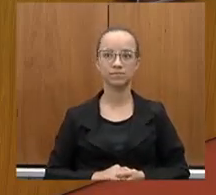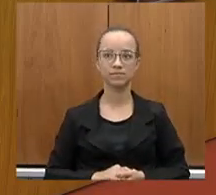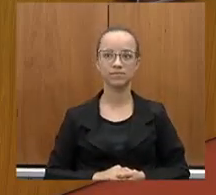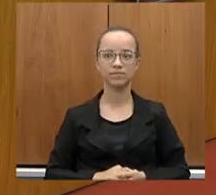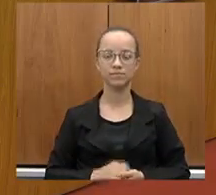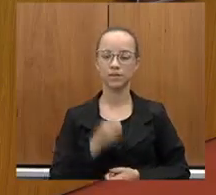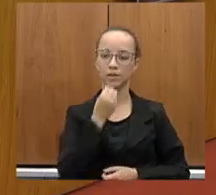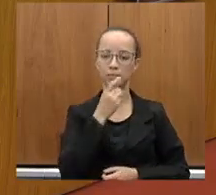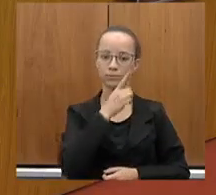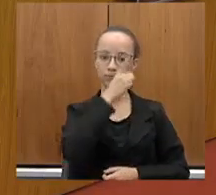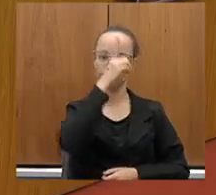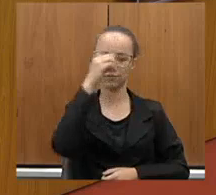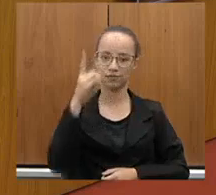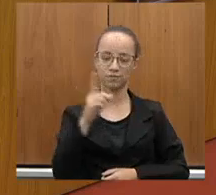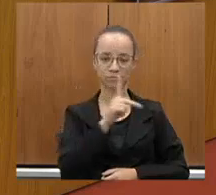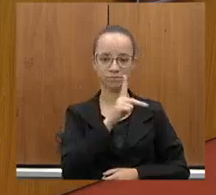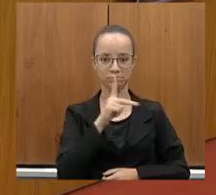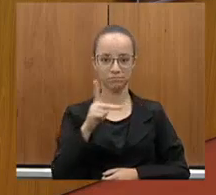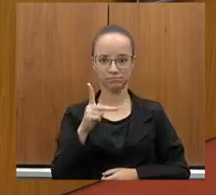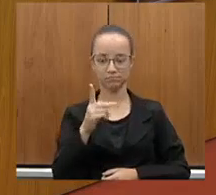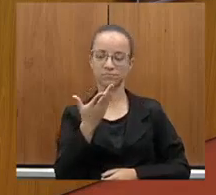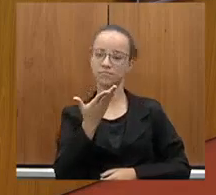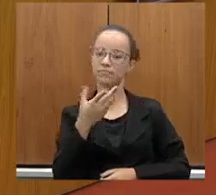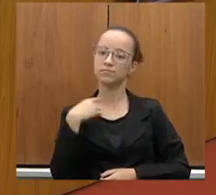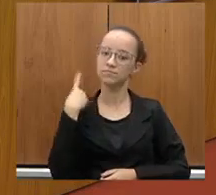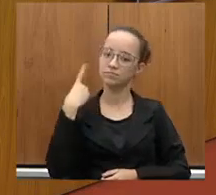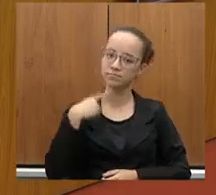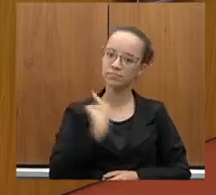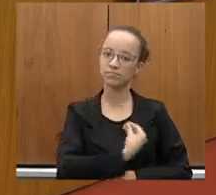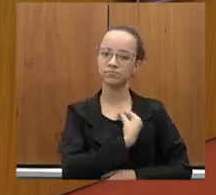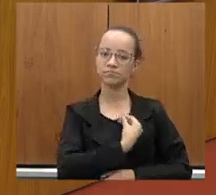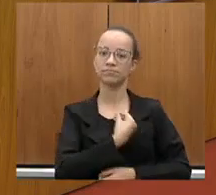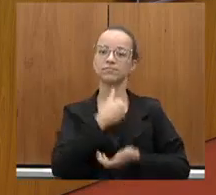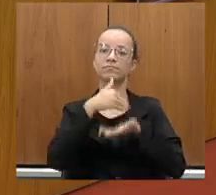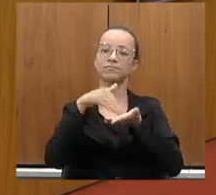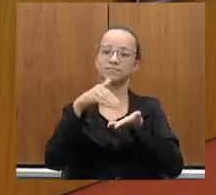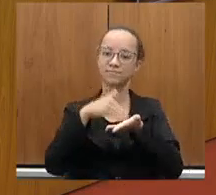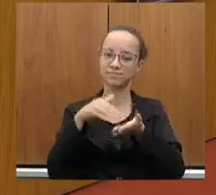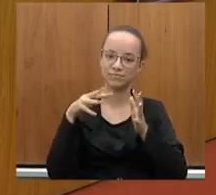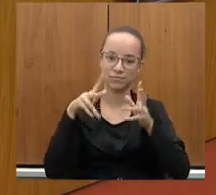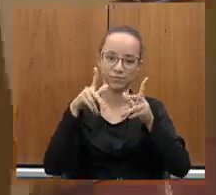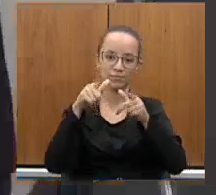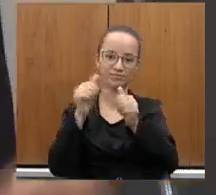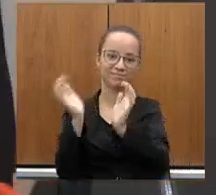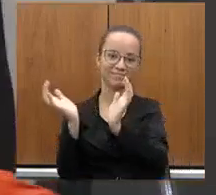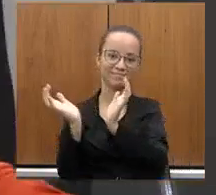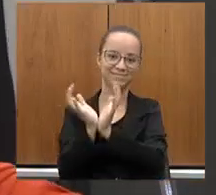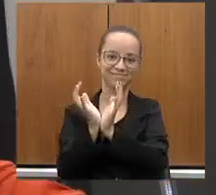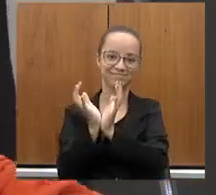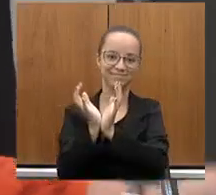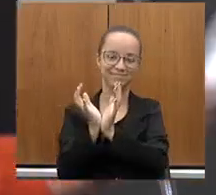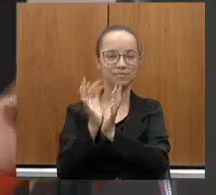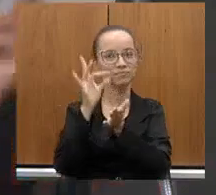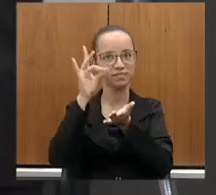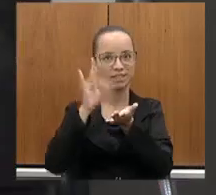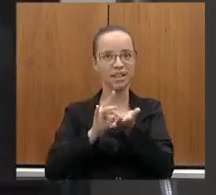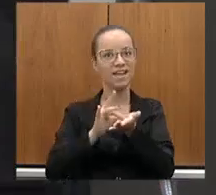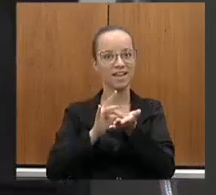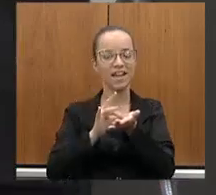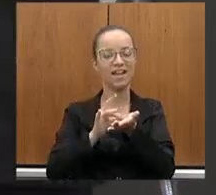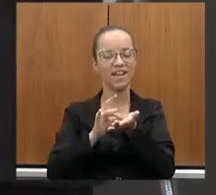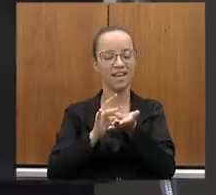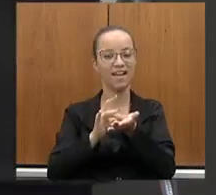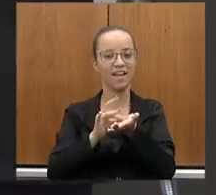Bom dia, presidente. Bom dia aos colegas parlamentares, bom dia ao secretário, toda a sua equipe. Verdade, secretário,